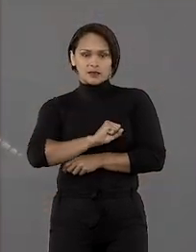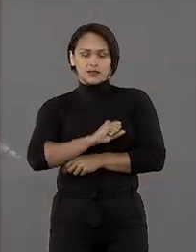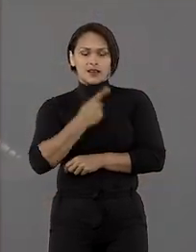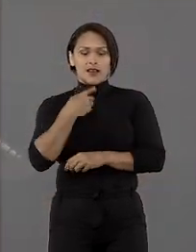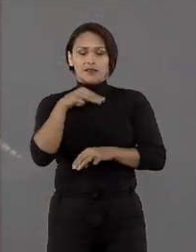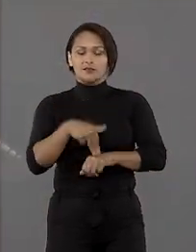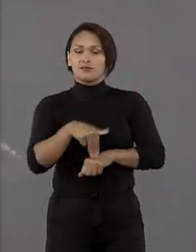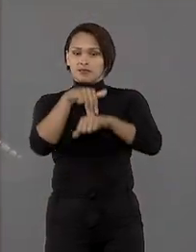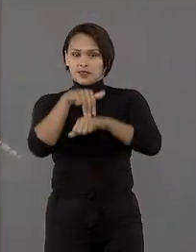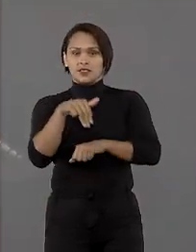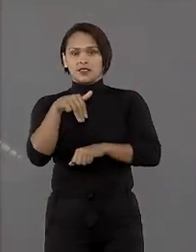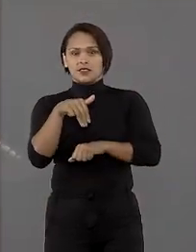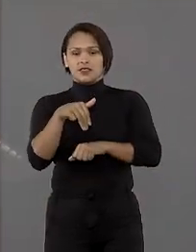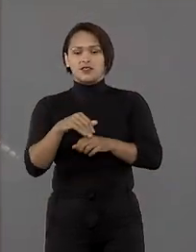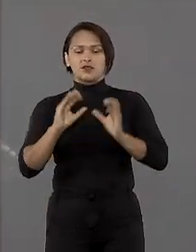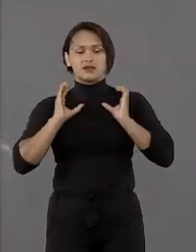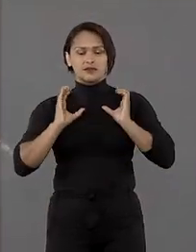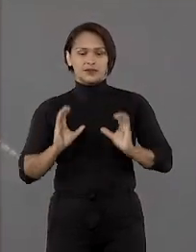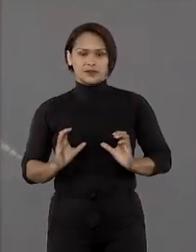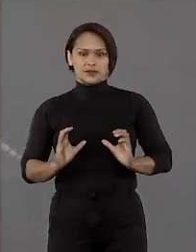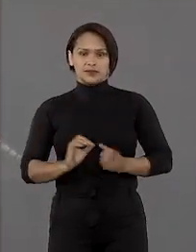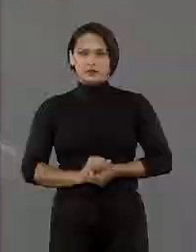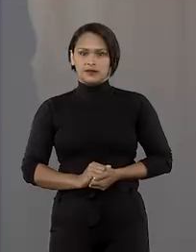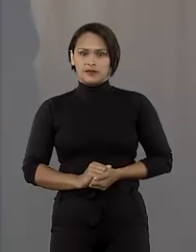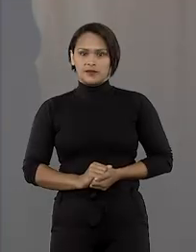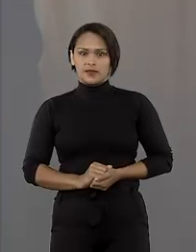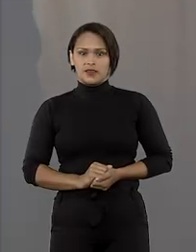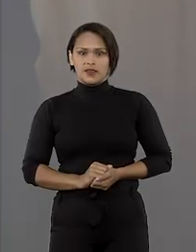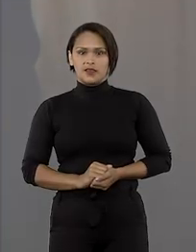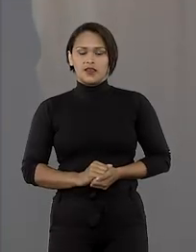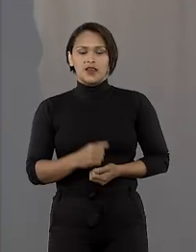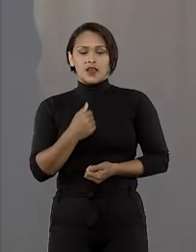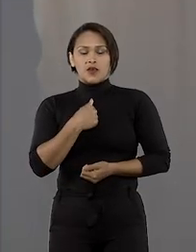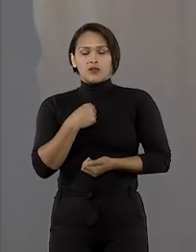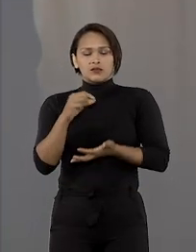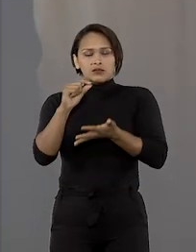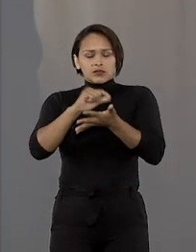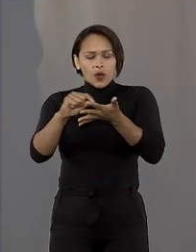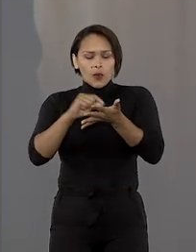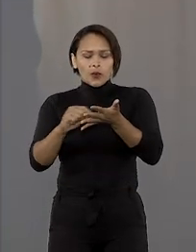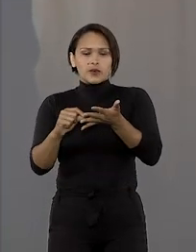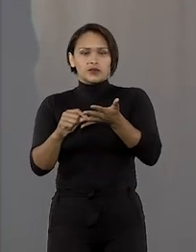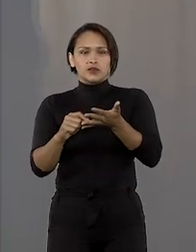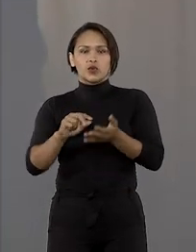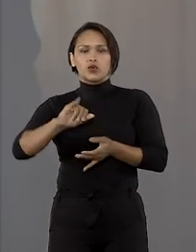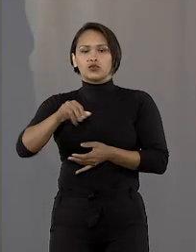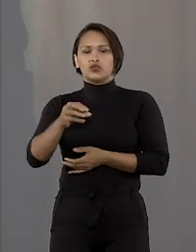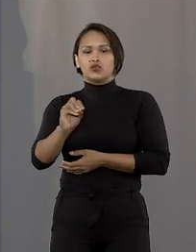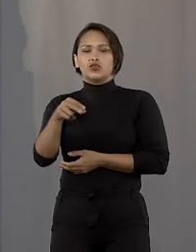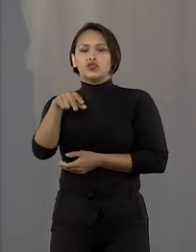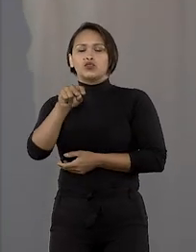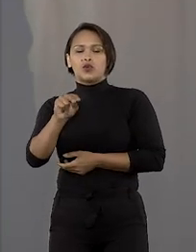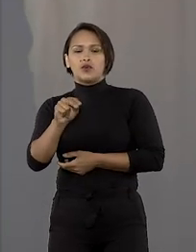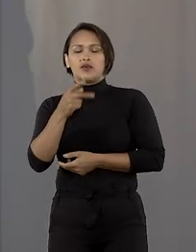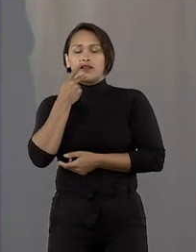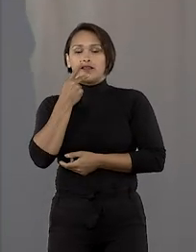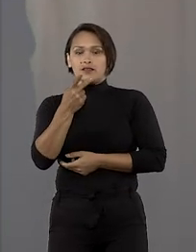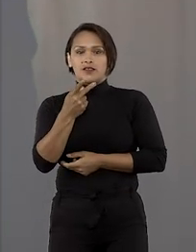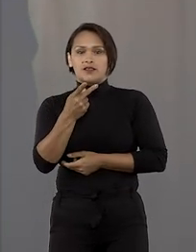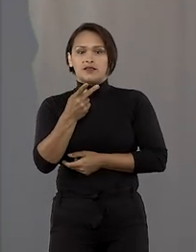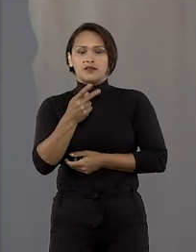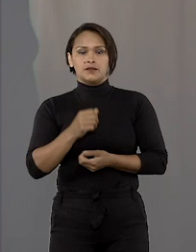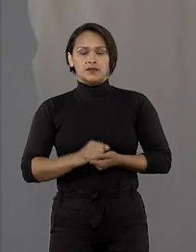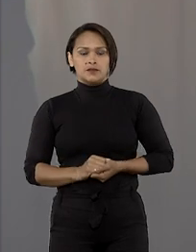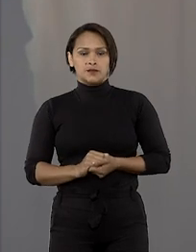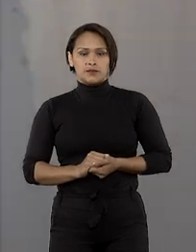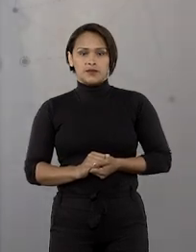A magistratura e a cidadania. Tem um escritor inglês, John Locke, que dizia o